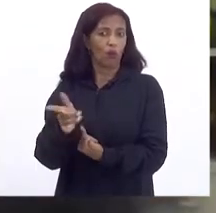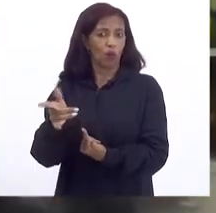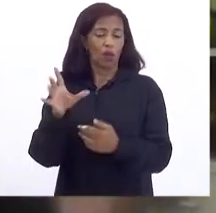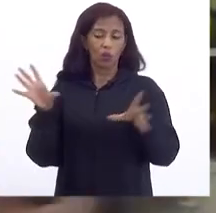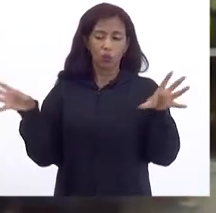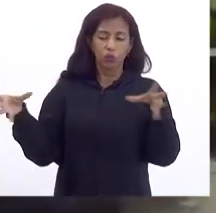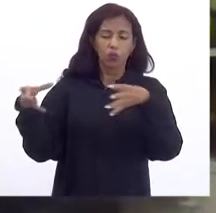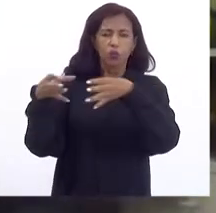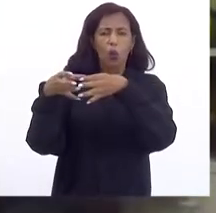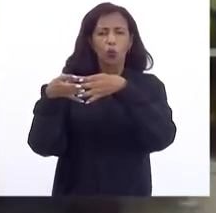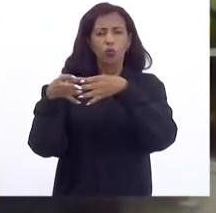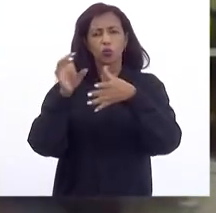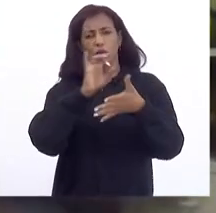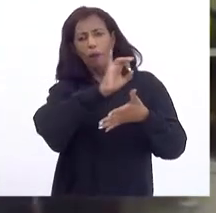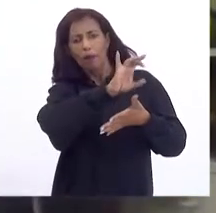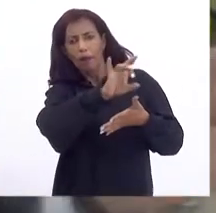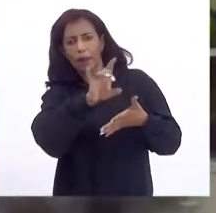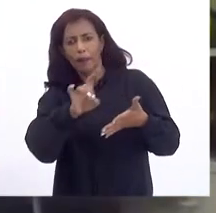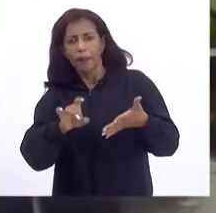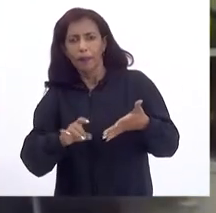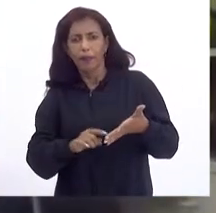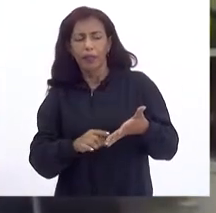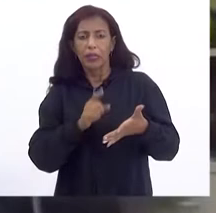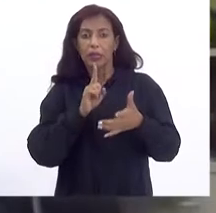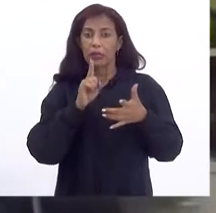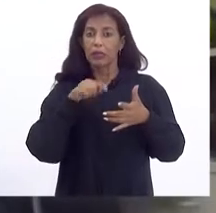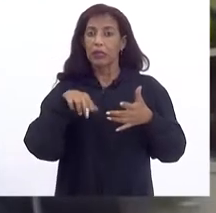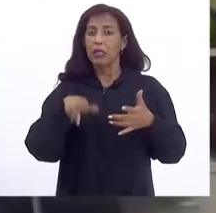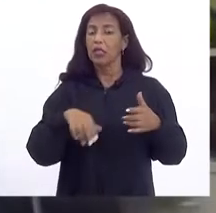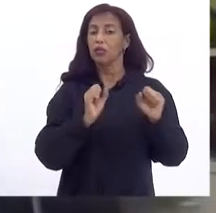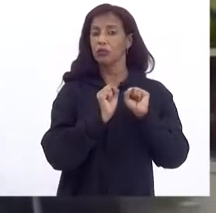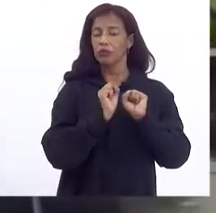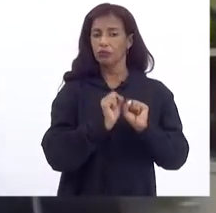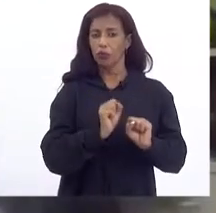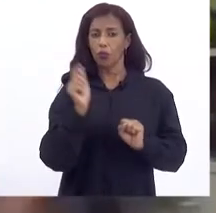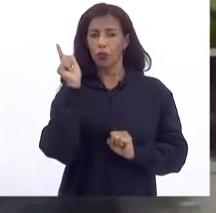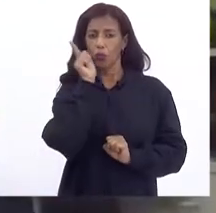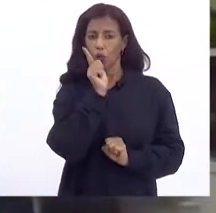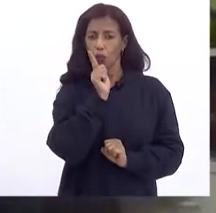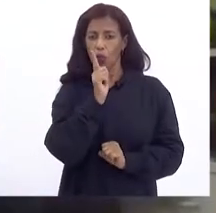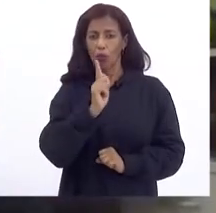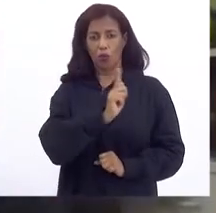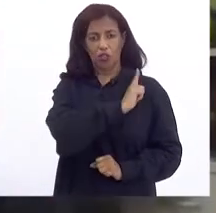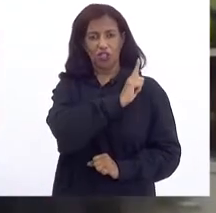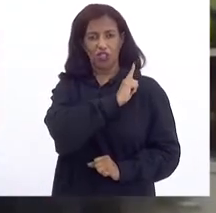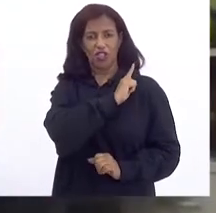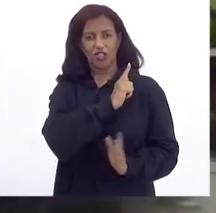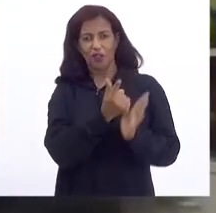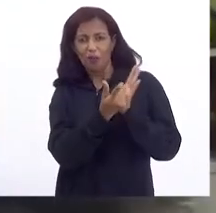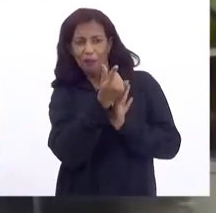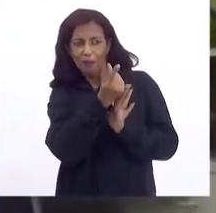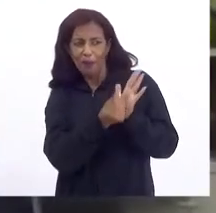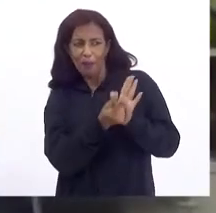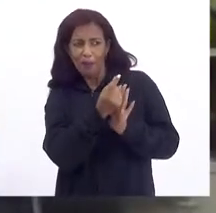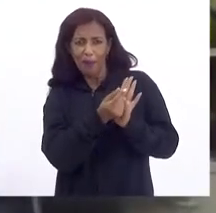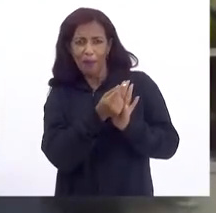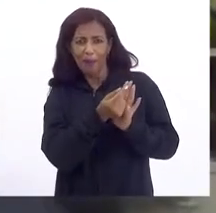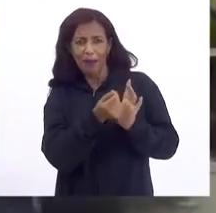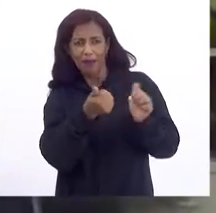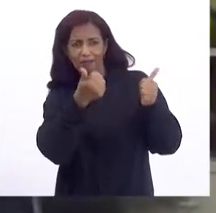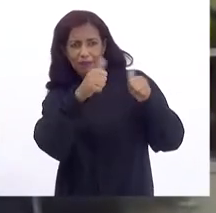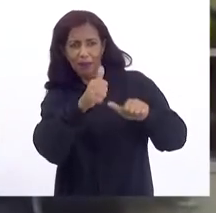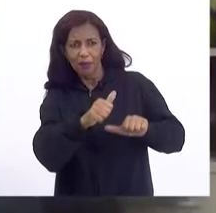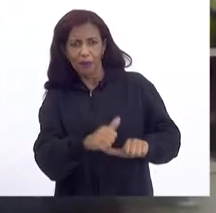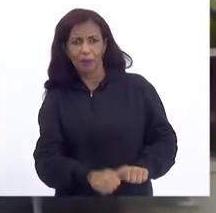conjunto De fatores Desde poder Fazer Uma boa gestão Orçamentária Mas também Uma boa